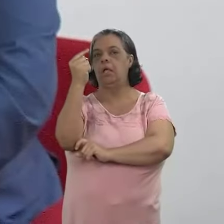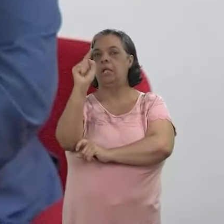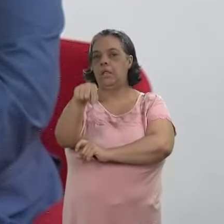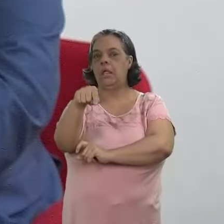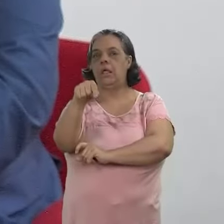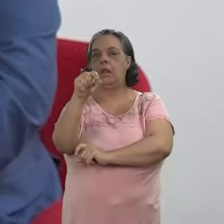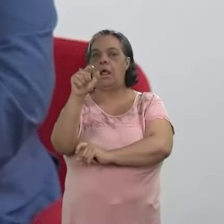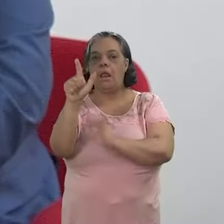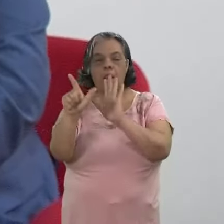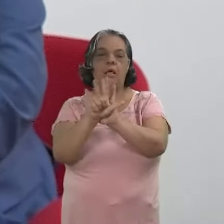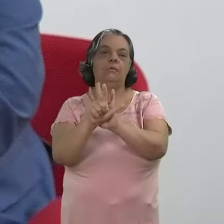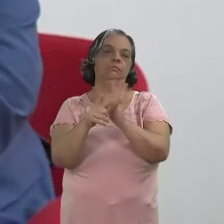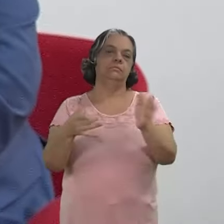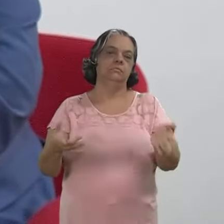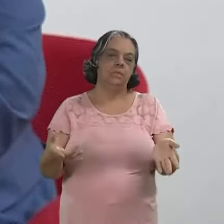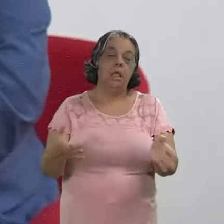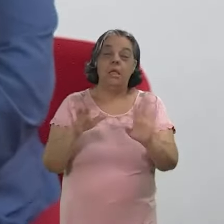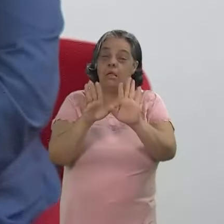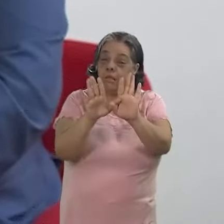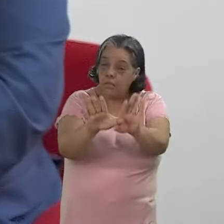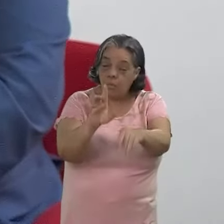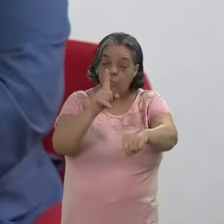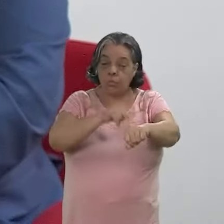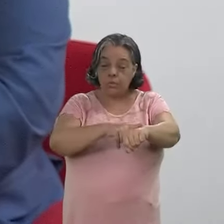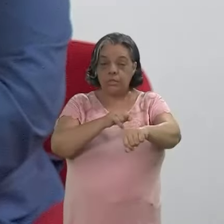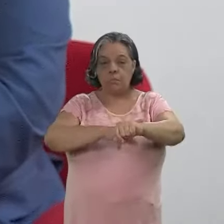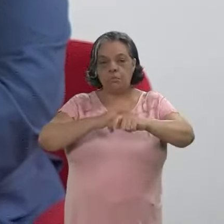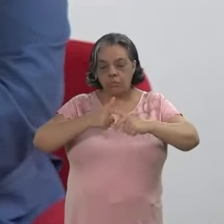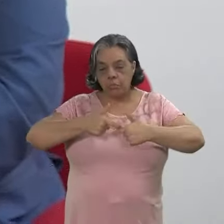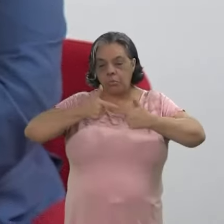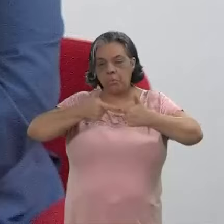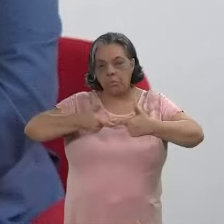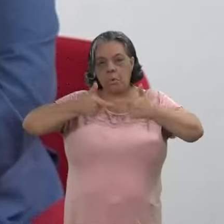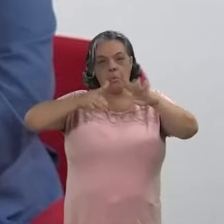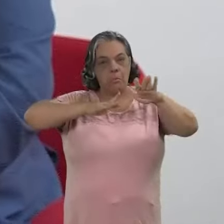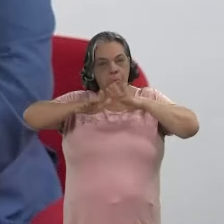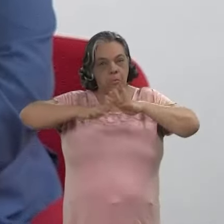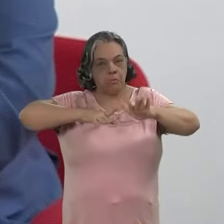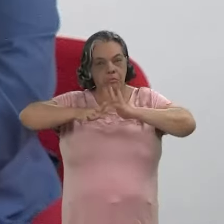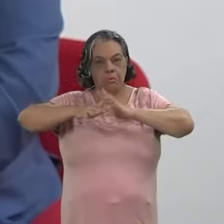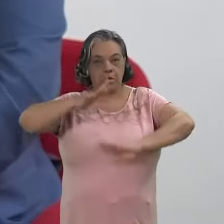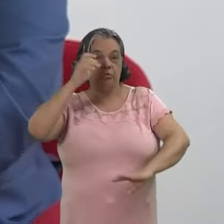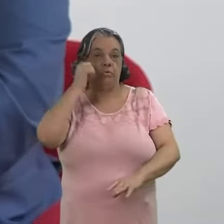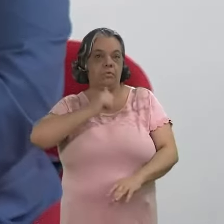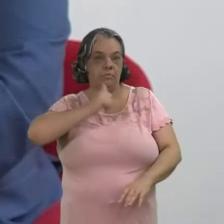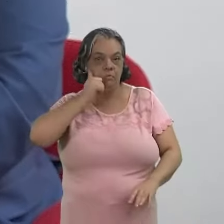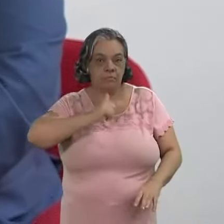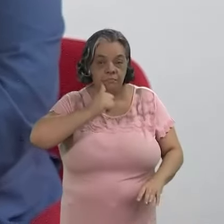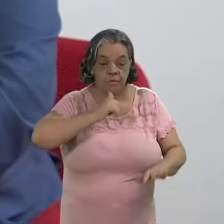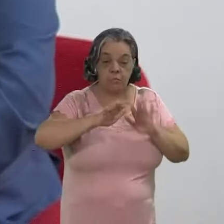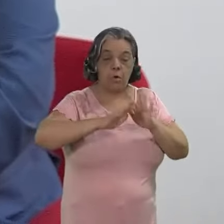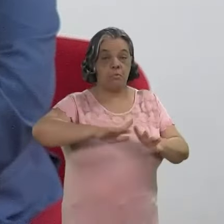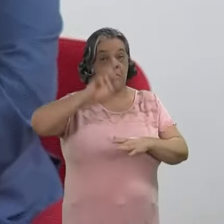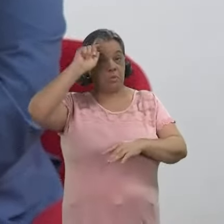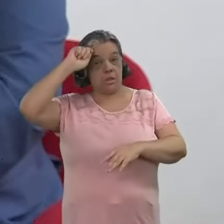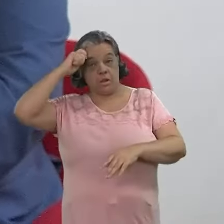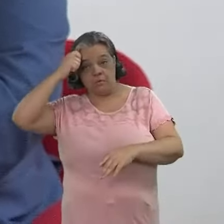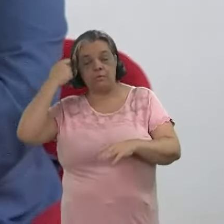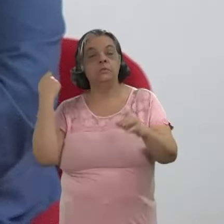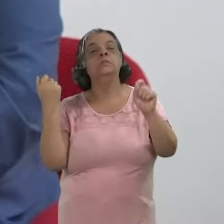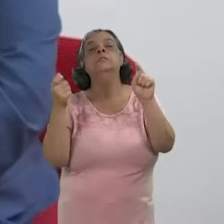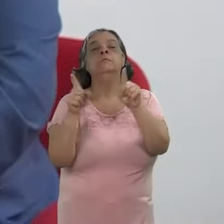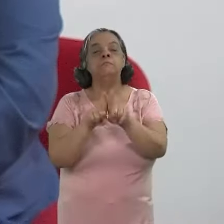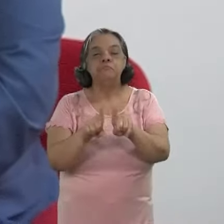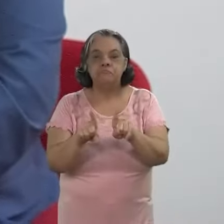como sendo legítimo, né? E é o tempo em que houve um avanço do movimento feminista, o avanço do movimento negro,